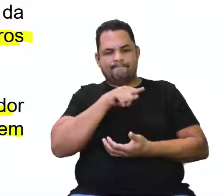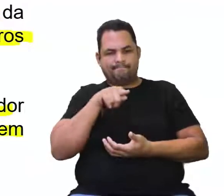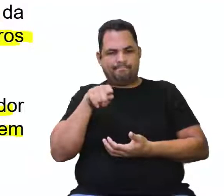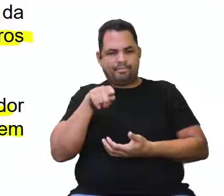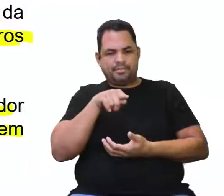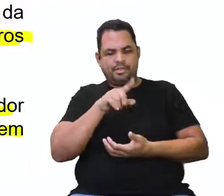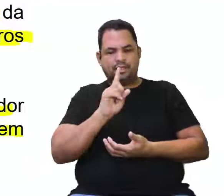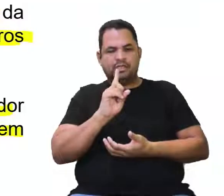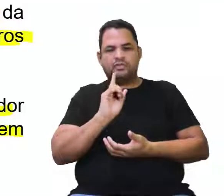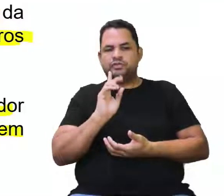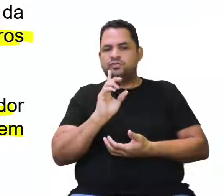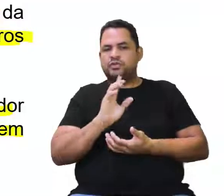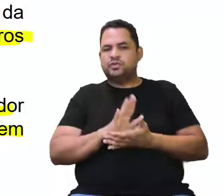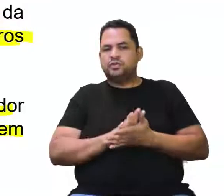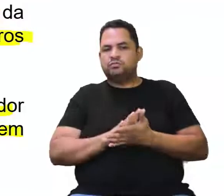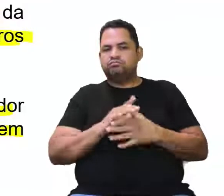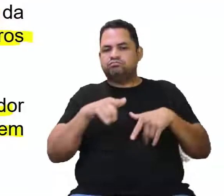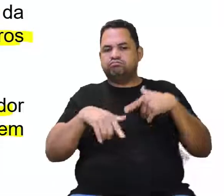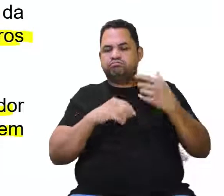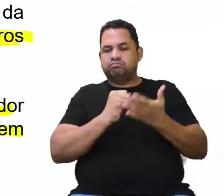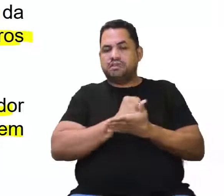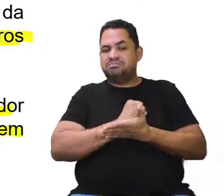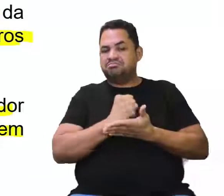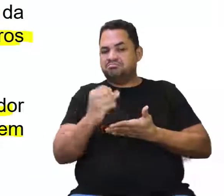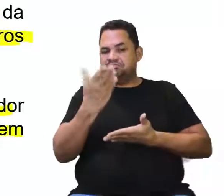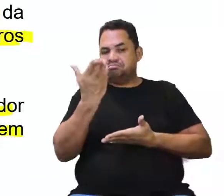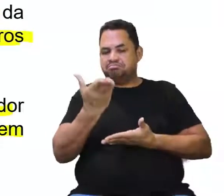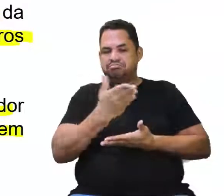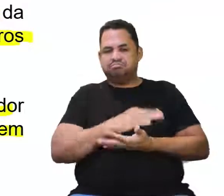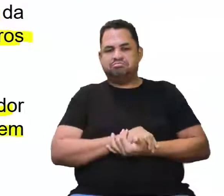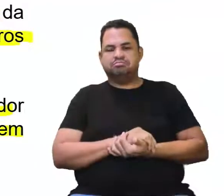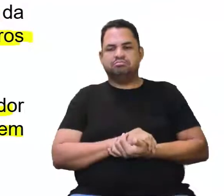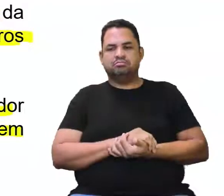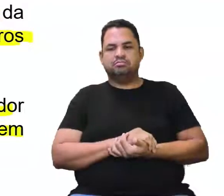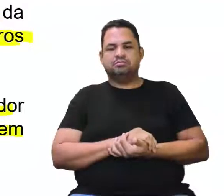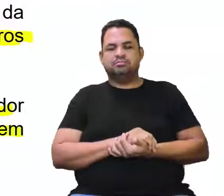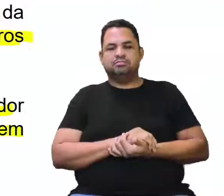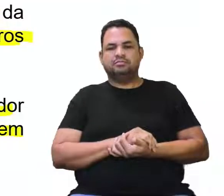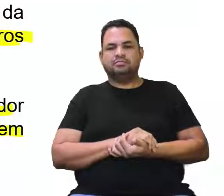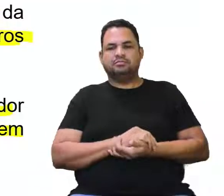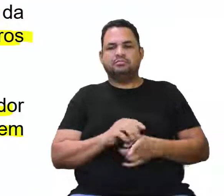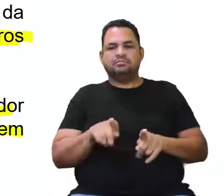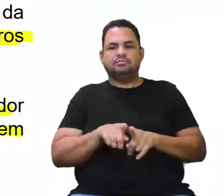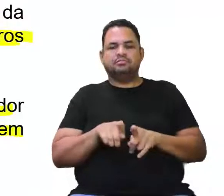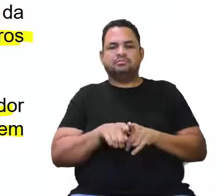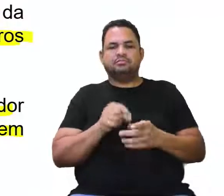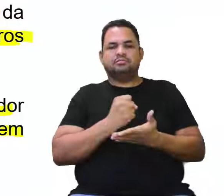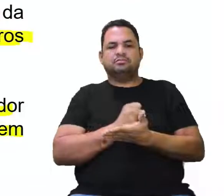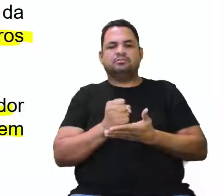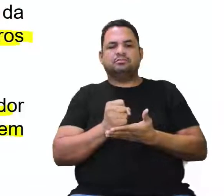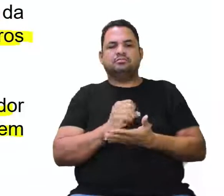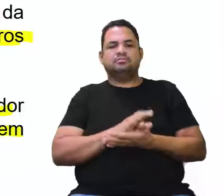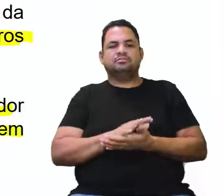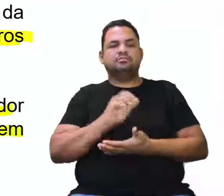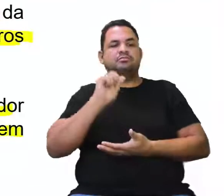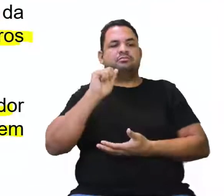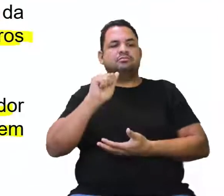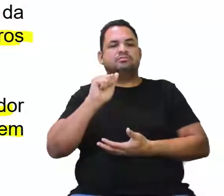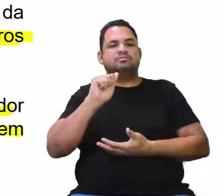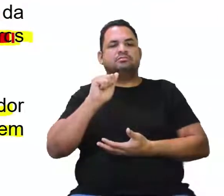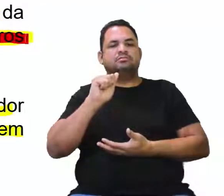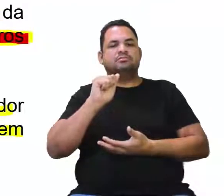trabalhadores aqui, eu já consigo descartar essa daqui, né? Eu também já consigo descartar na A,